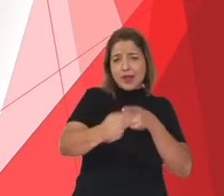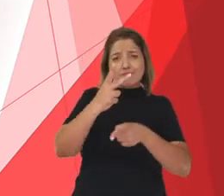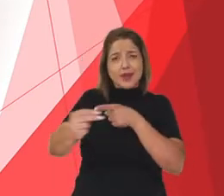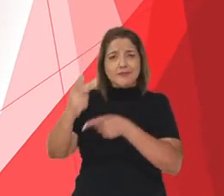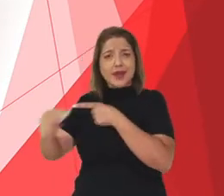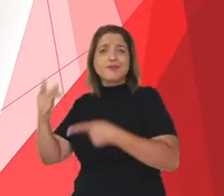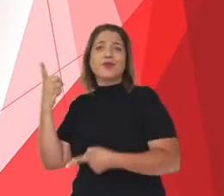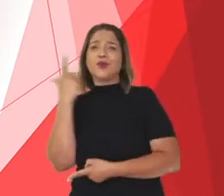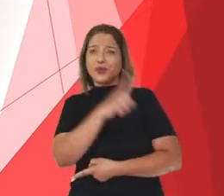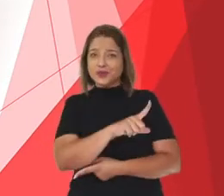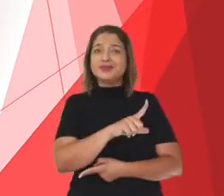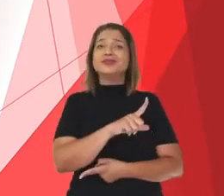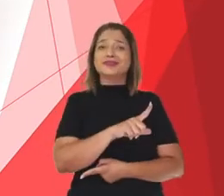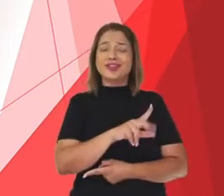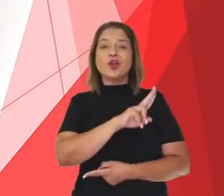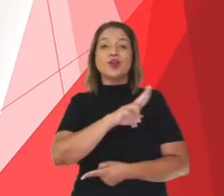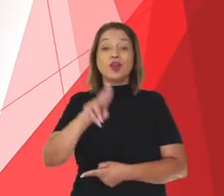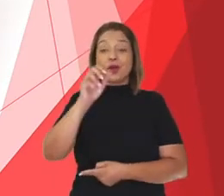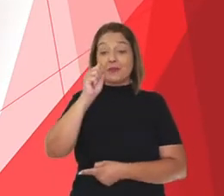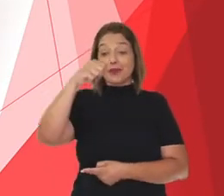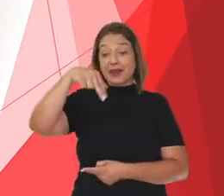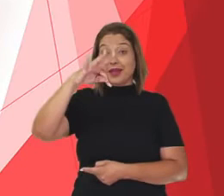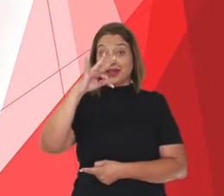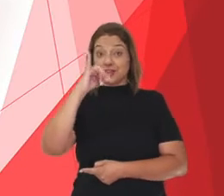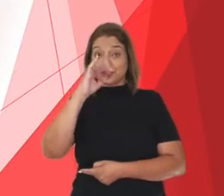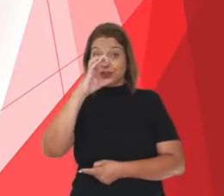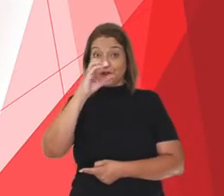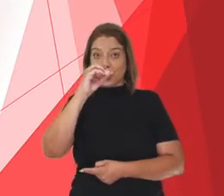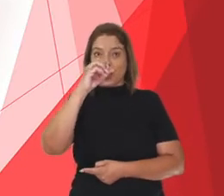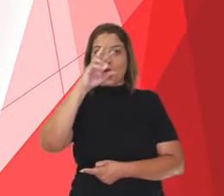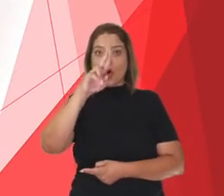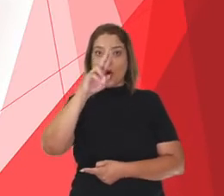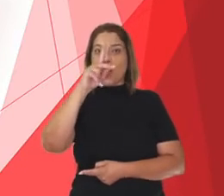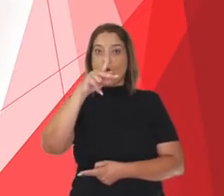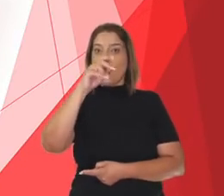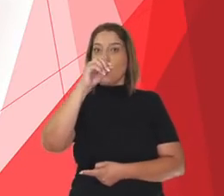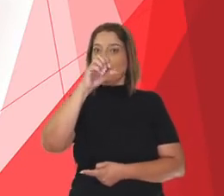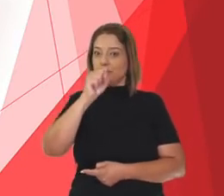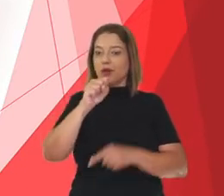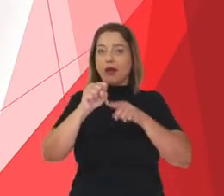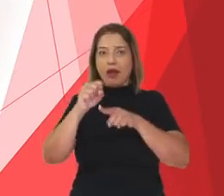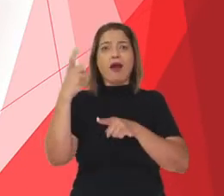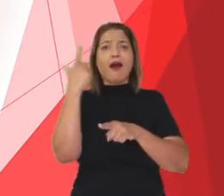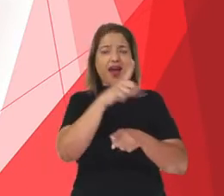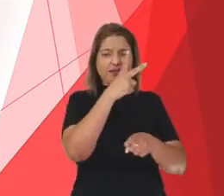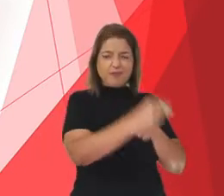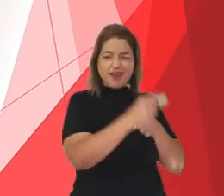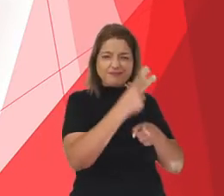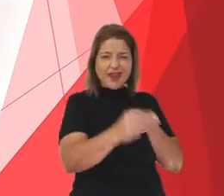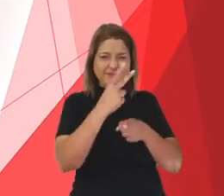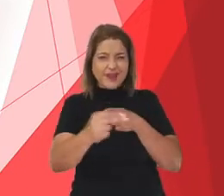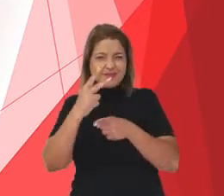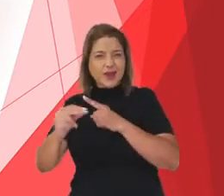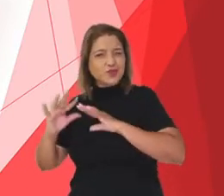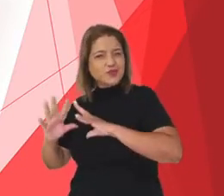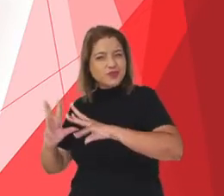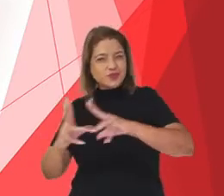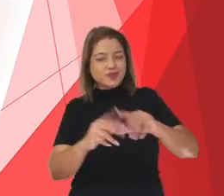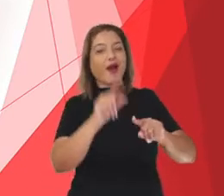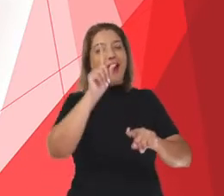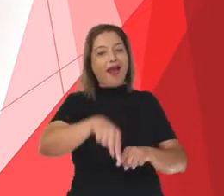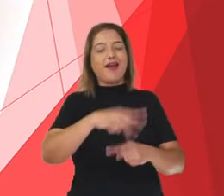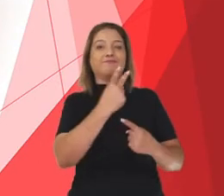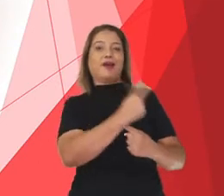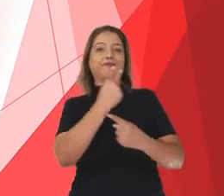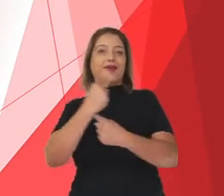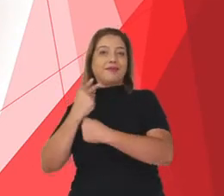poderosas, chamadas de anticorpos, que destroem esses micro-organismos. E é assim que o nosso corpo se